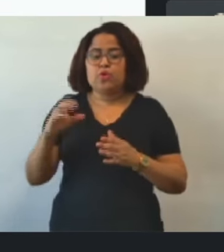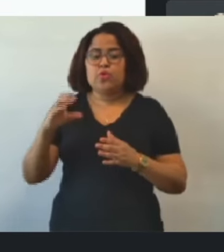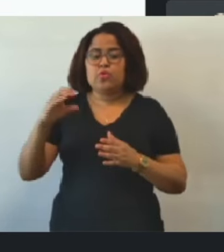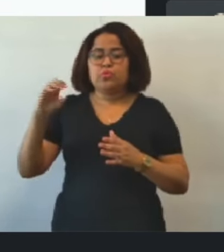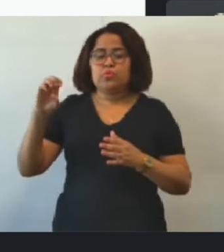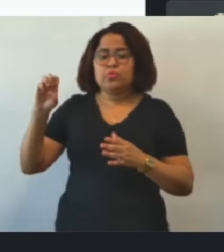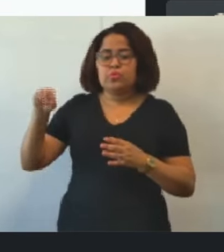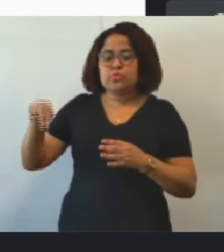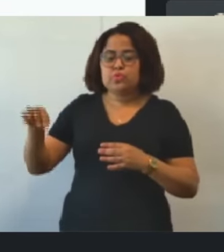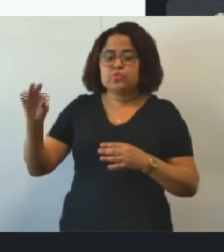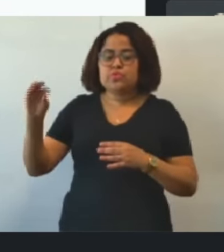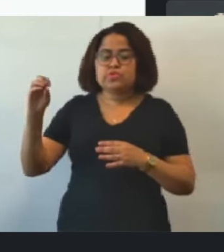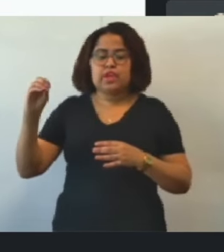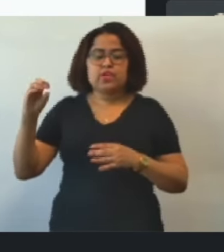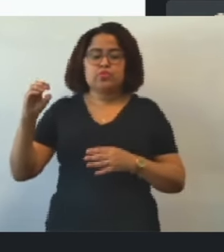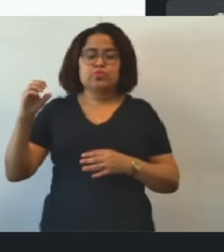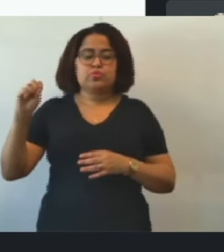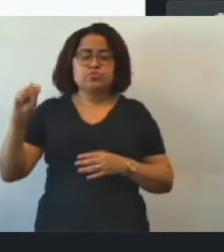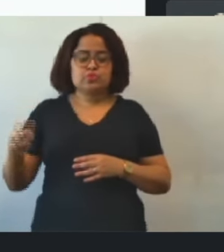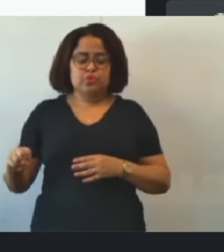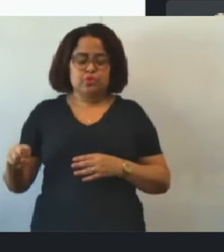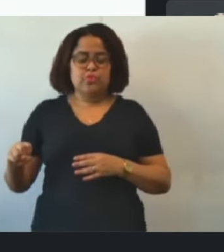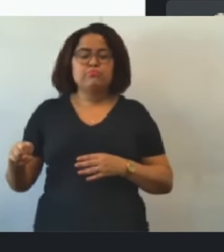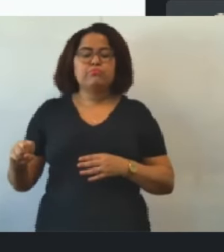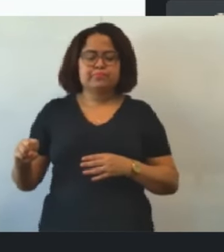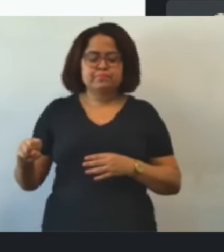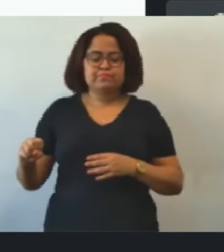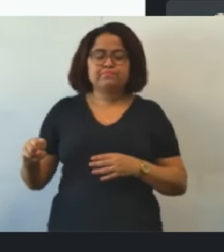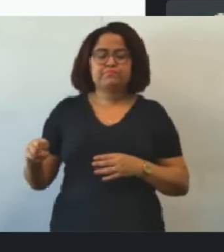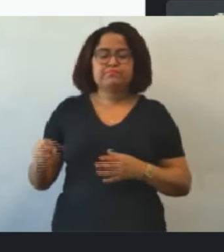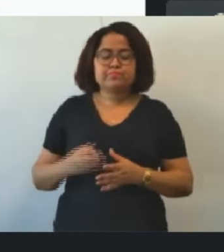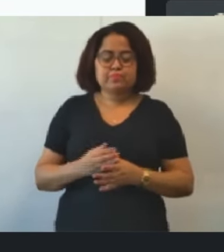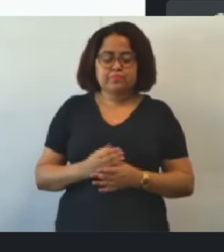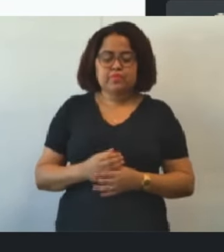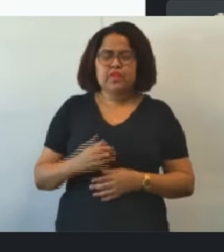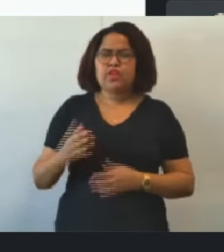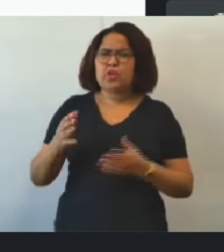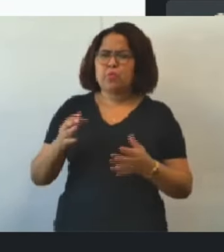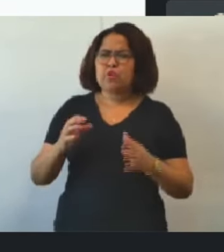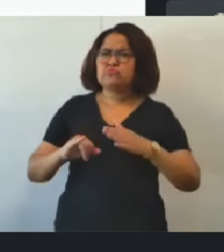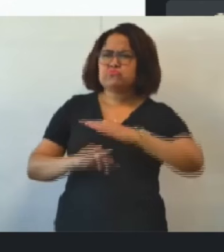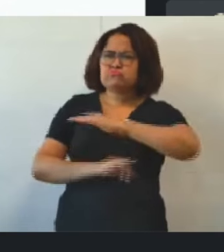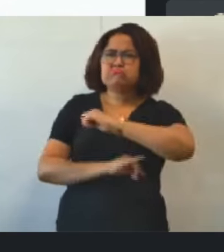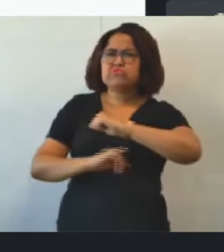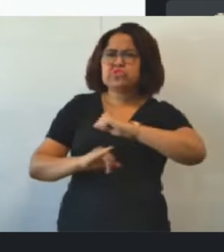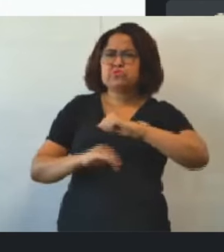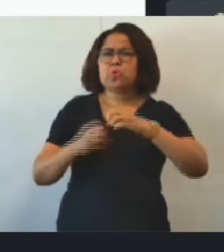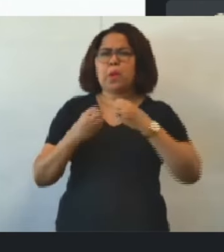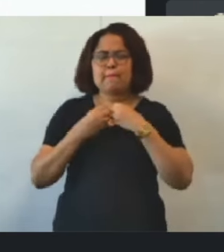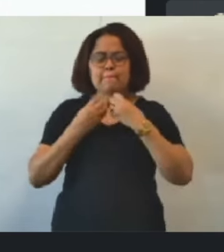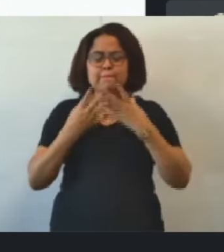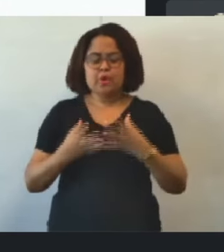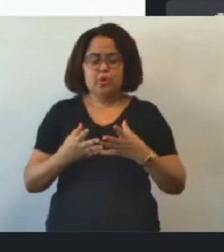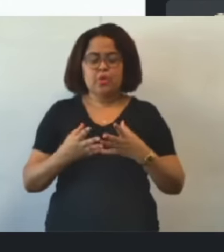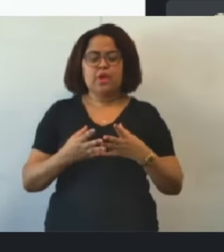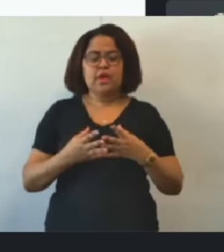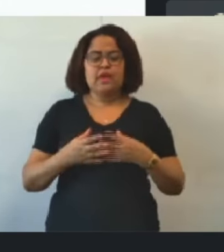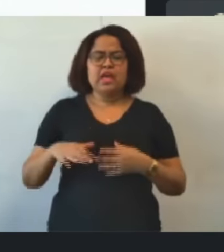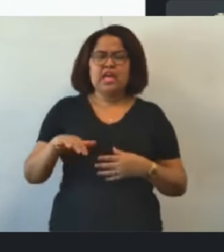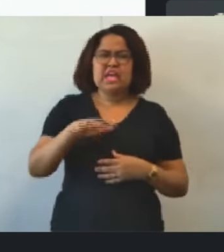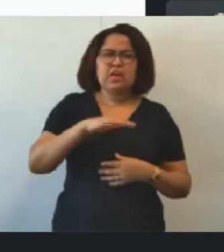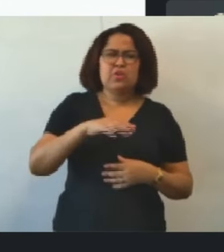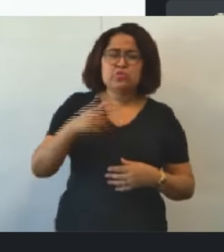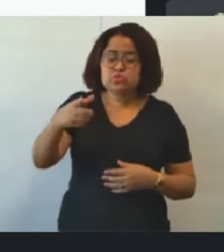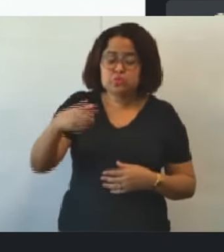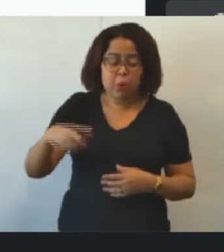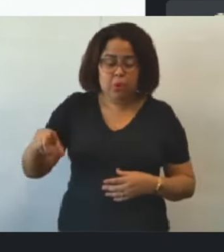infraestrutura muito boa. E aí, nessas visitas, nós vimos as deficiências de espaços inadequados, falta